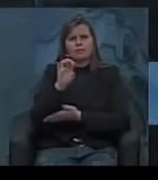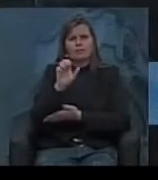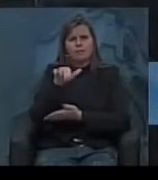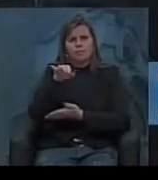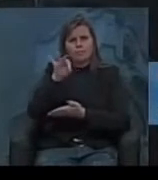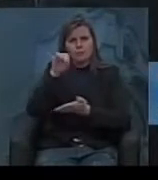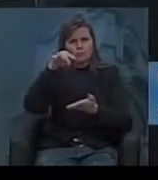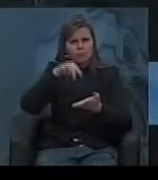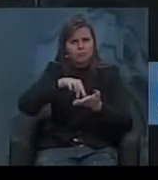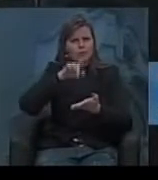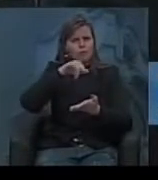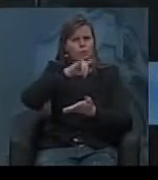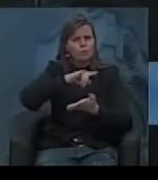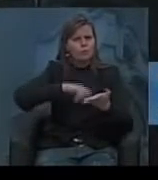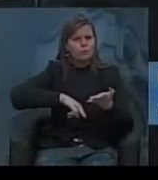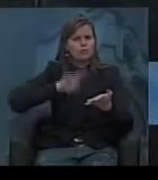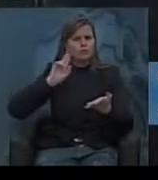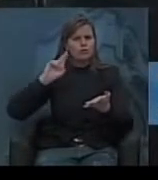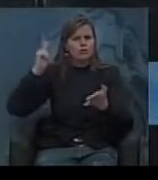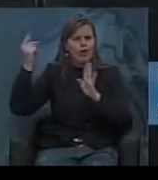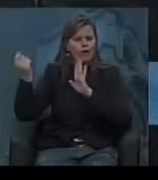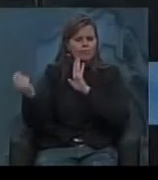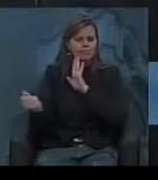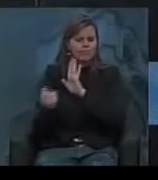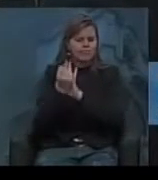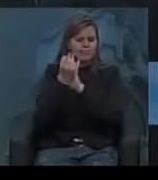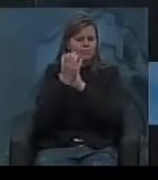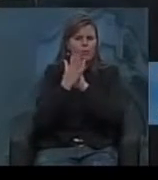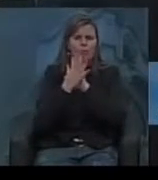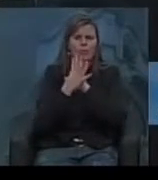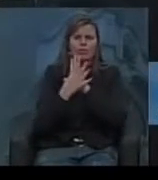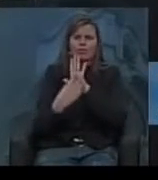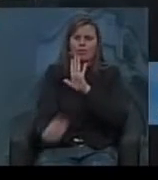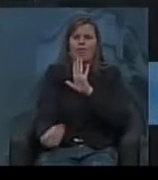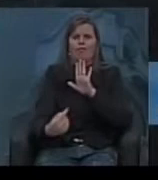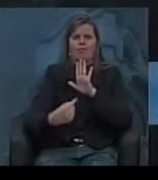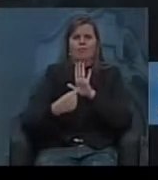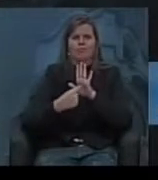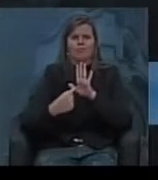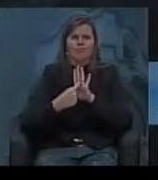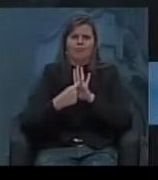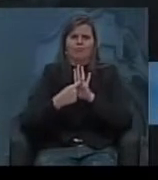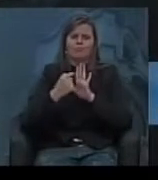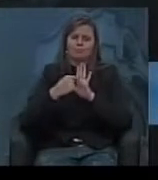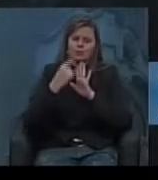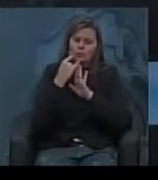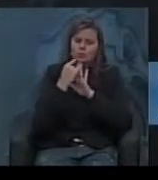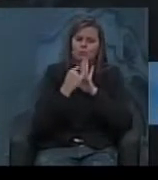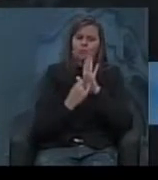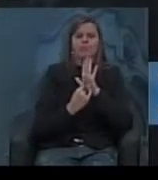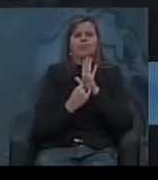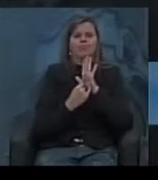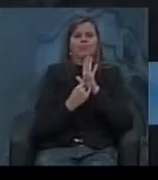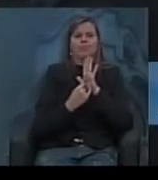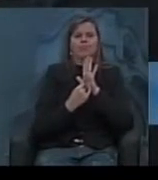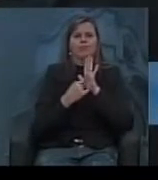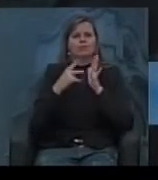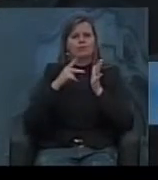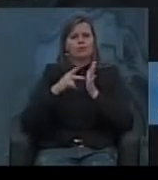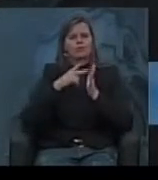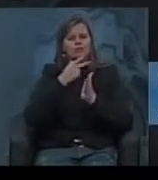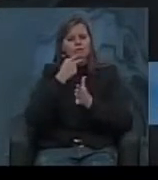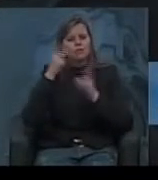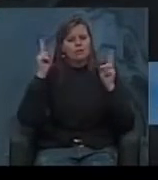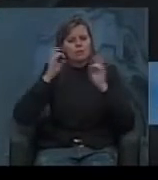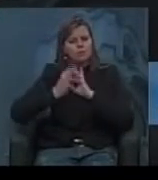um documento histórico, exemplar, um documento que realmente fala